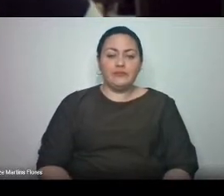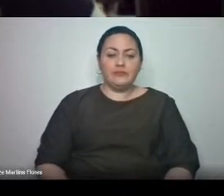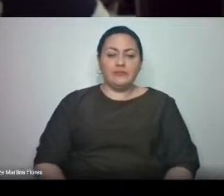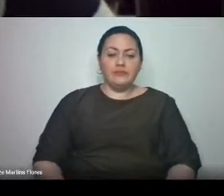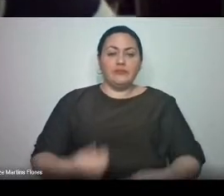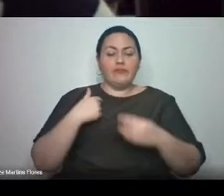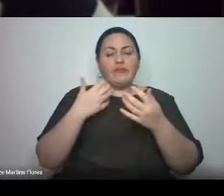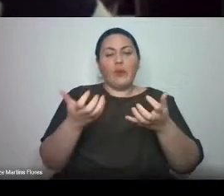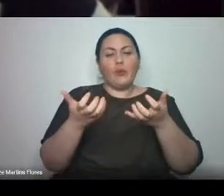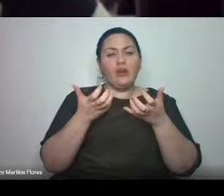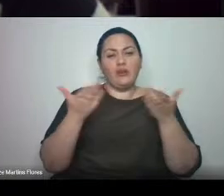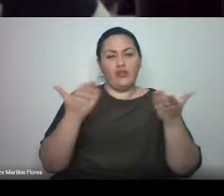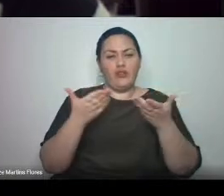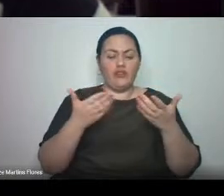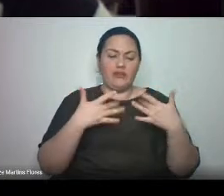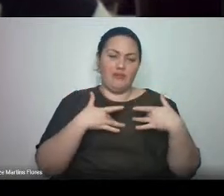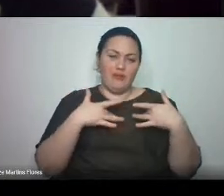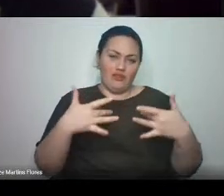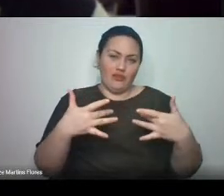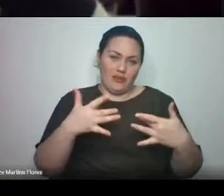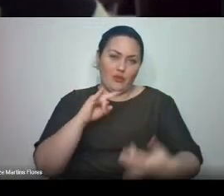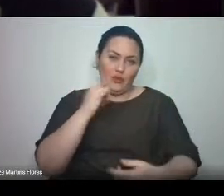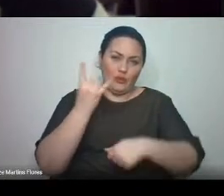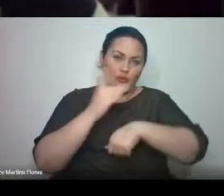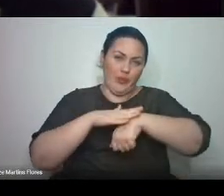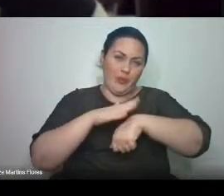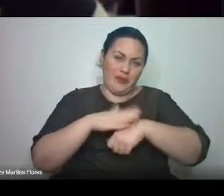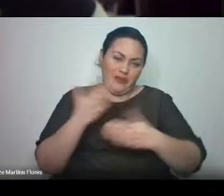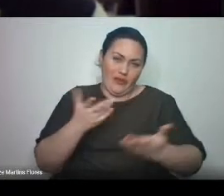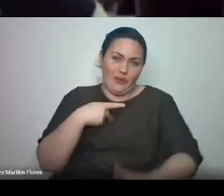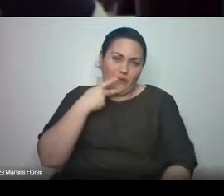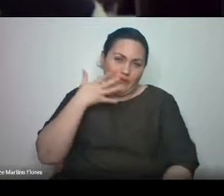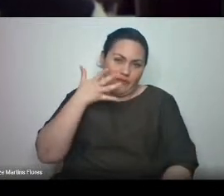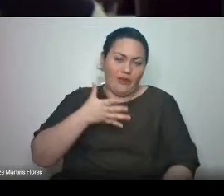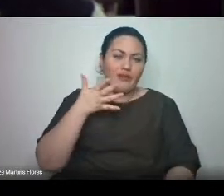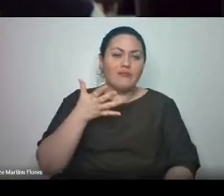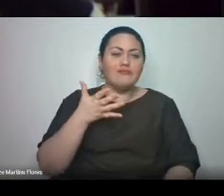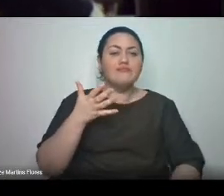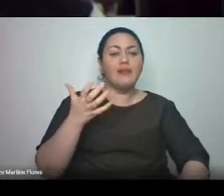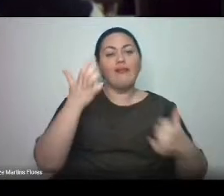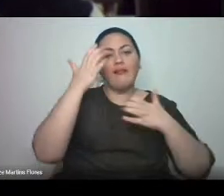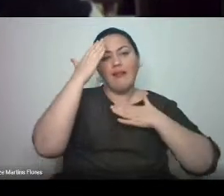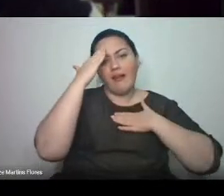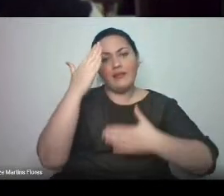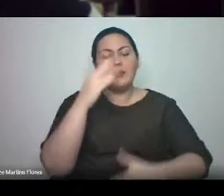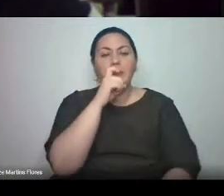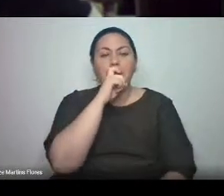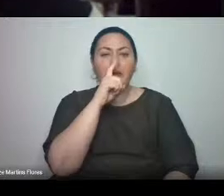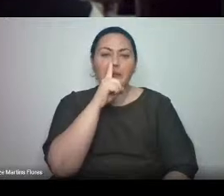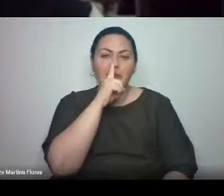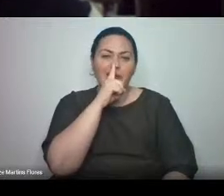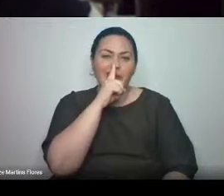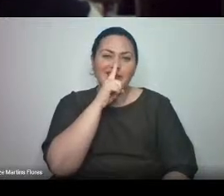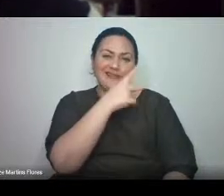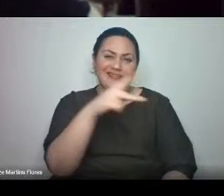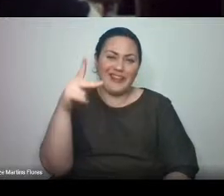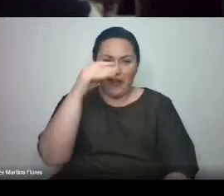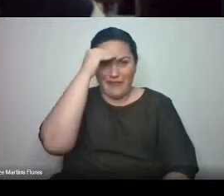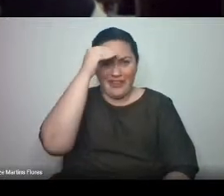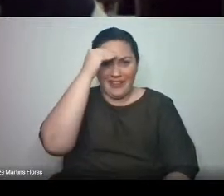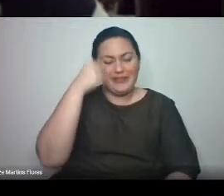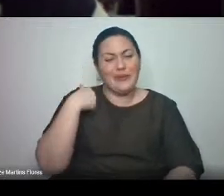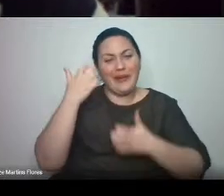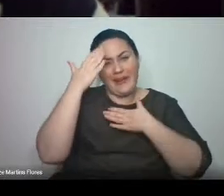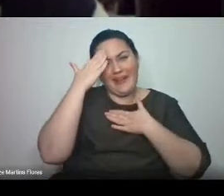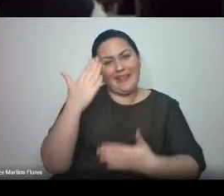momento, em especial da minha fala, em agradecimento aos pais dos meus afilhados. Quero agradecê-los.